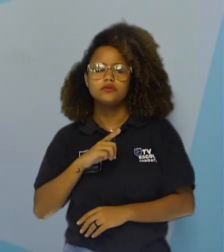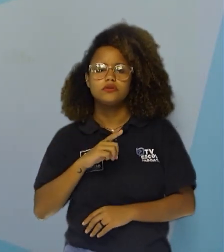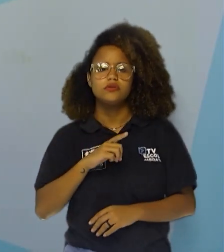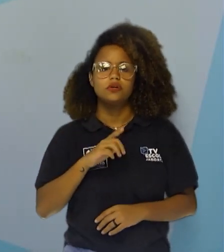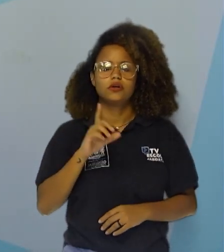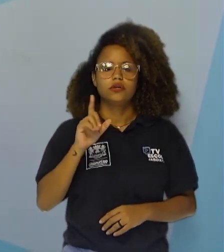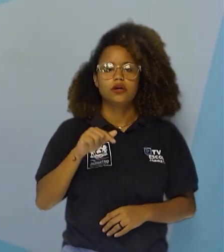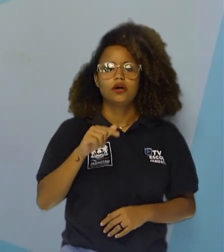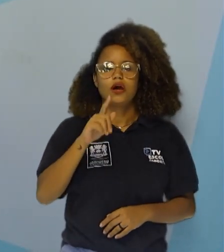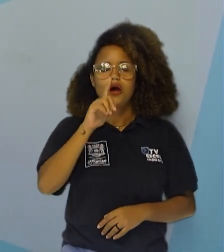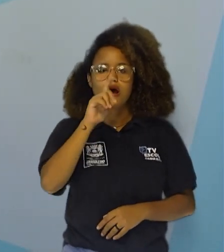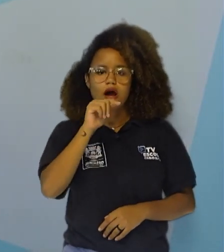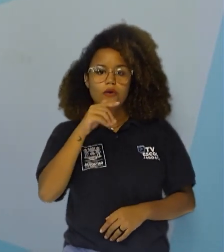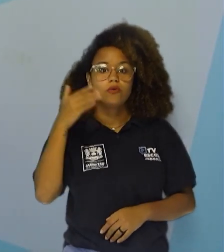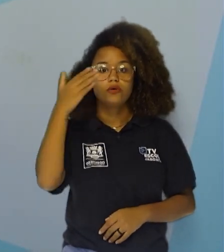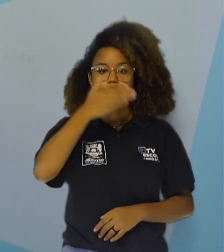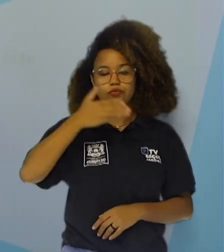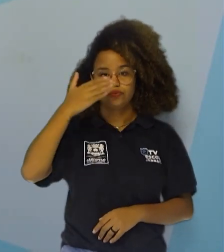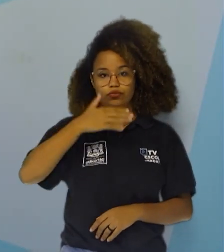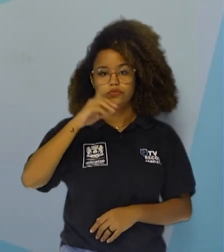ecossistemas aquáticos.